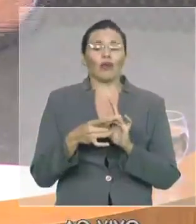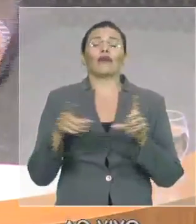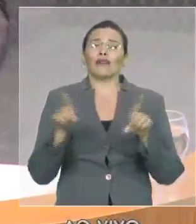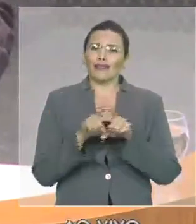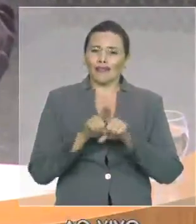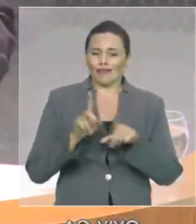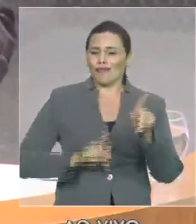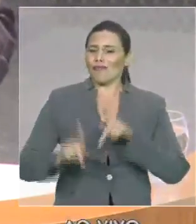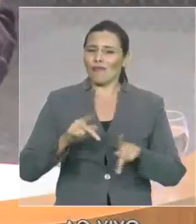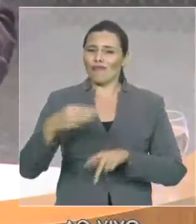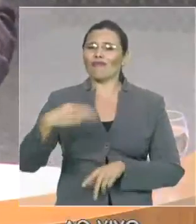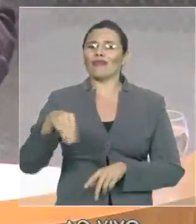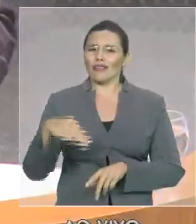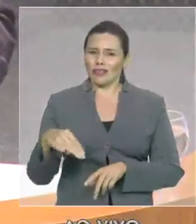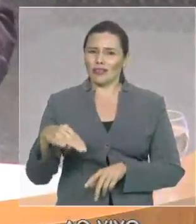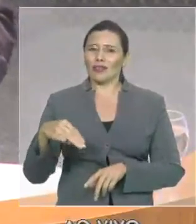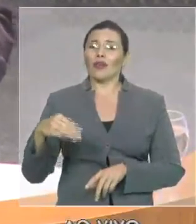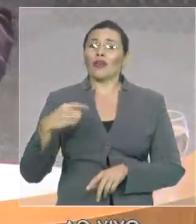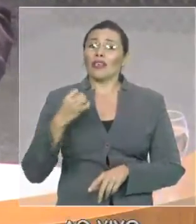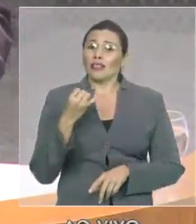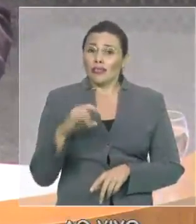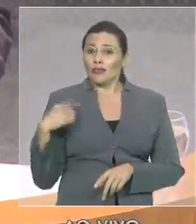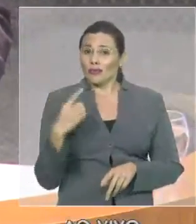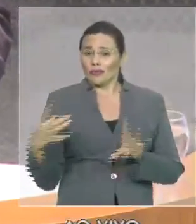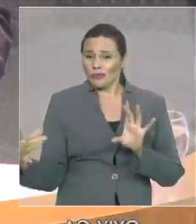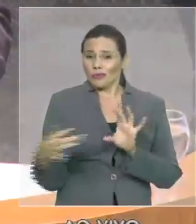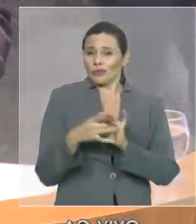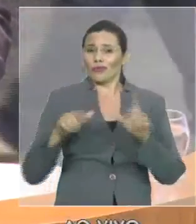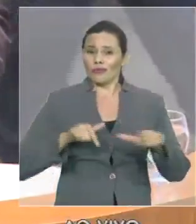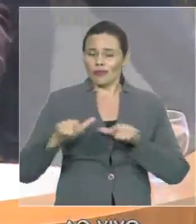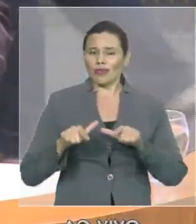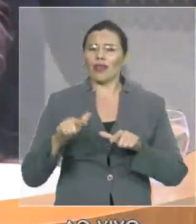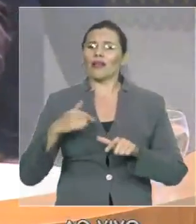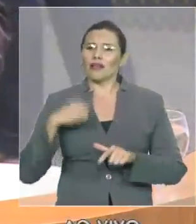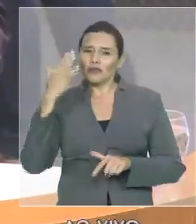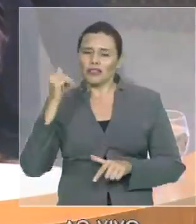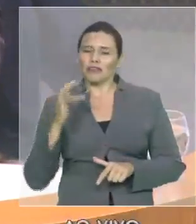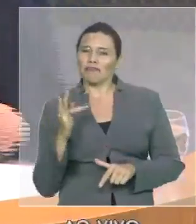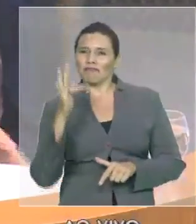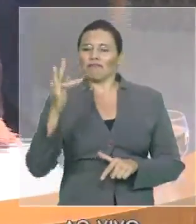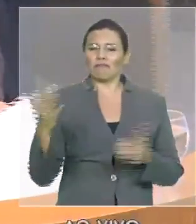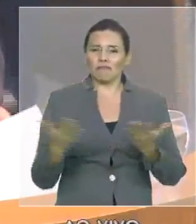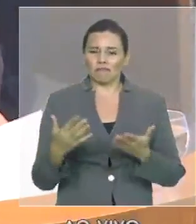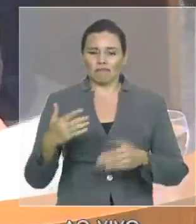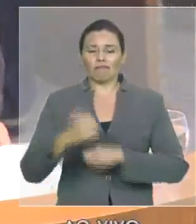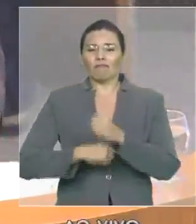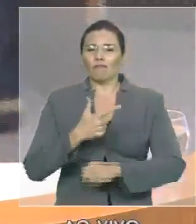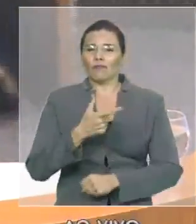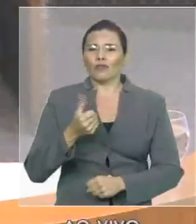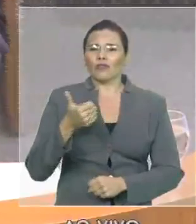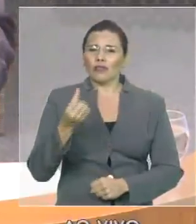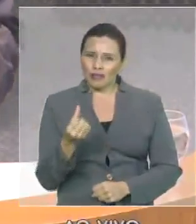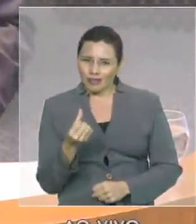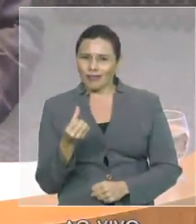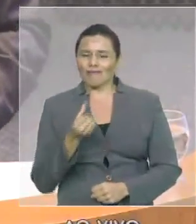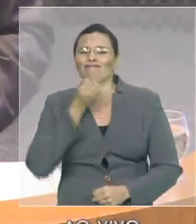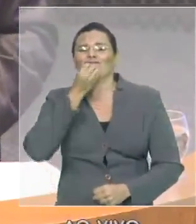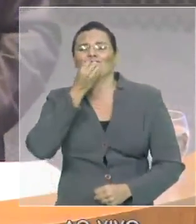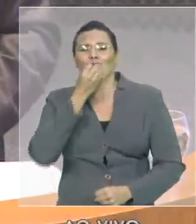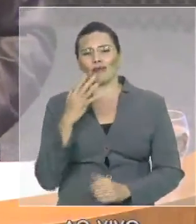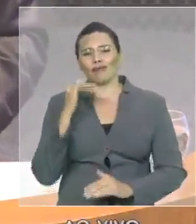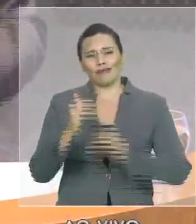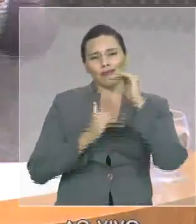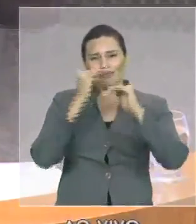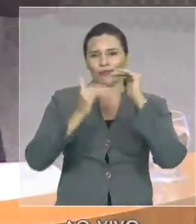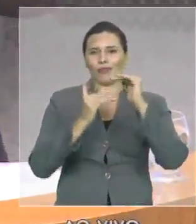teremos novas conquistas nesse ano de 2016 nós temos como objetivo a construção do Maranhão de